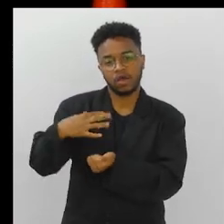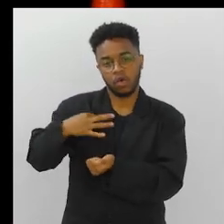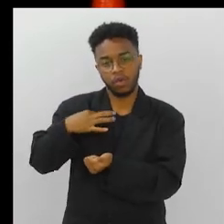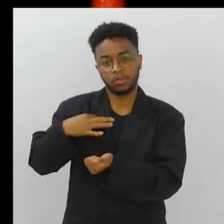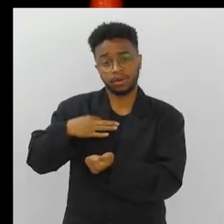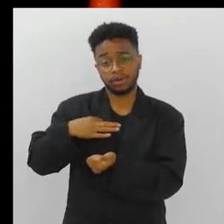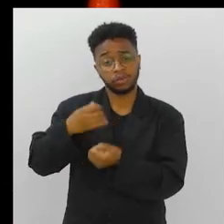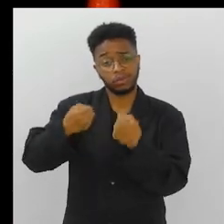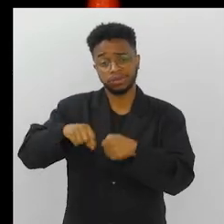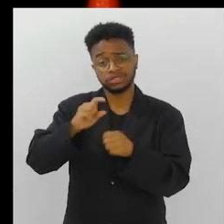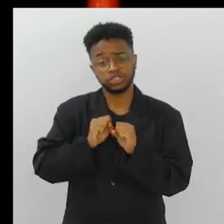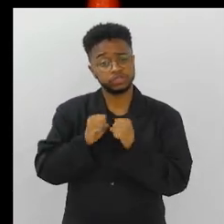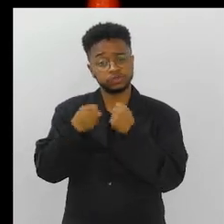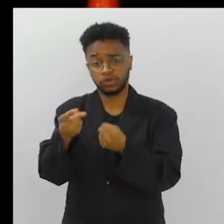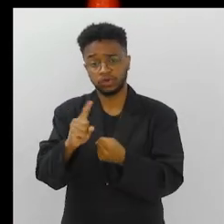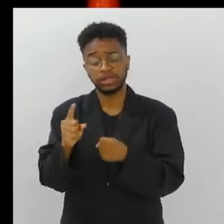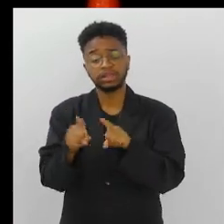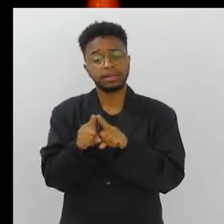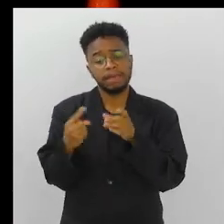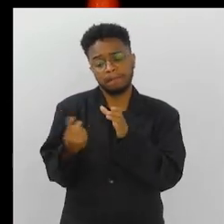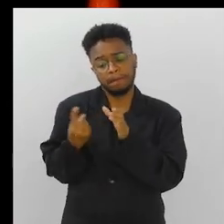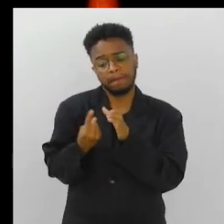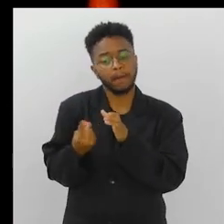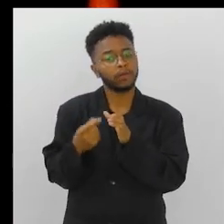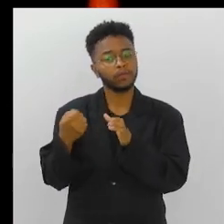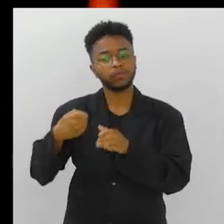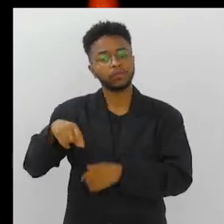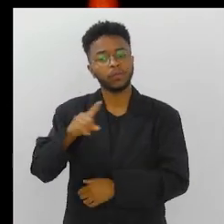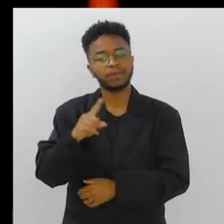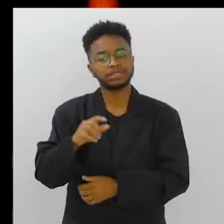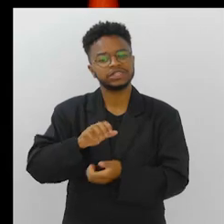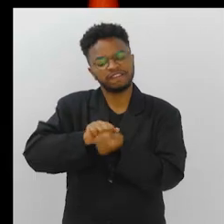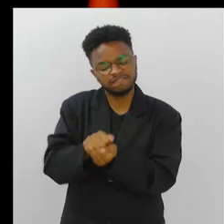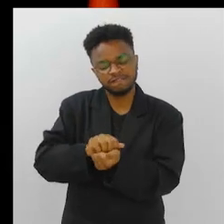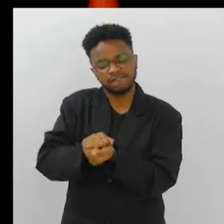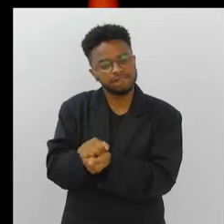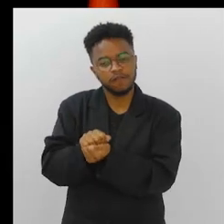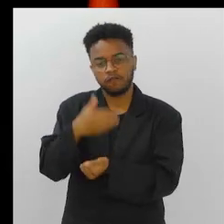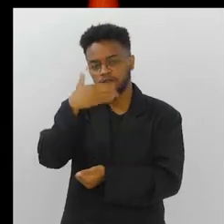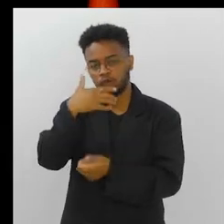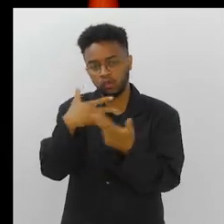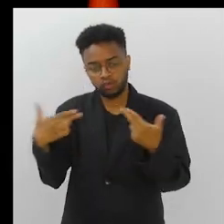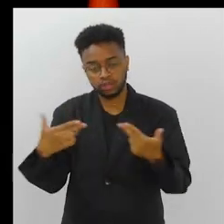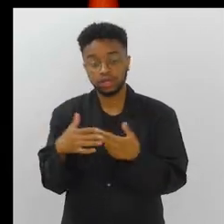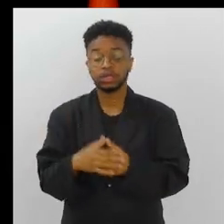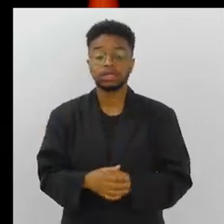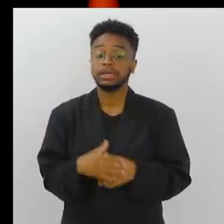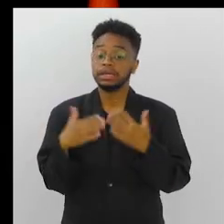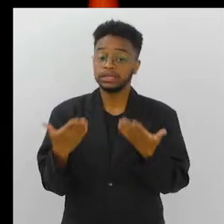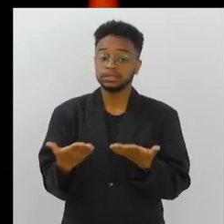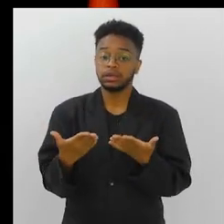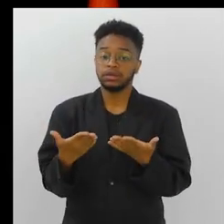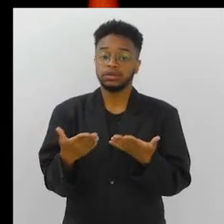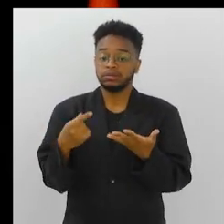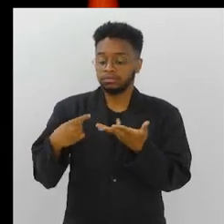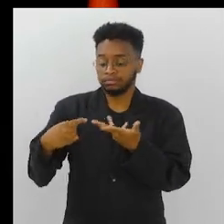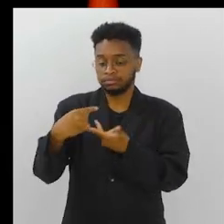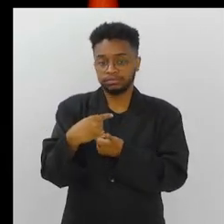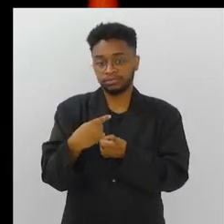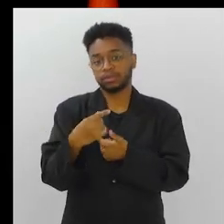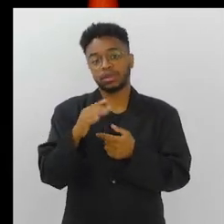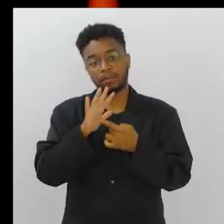de você ficar no rio lavando roupa. O liquidificador tirou o esforço de você esmagar as frutas na mão. E tudo isso acaba